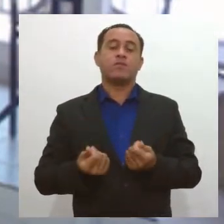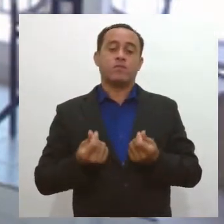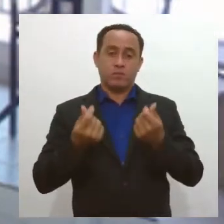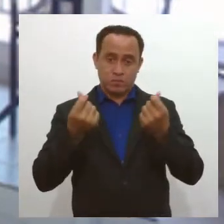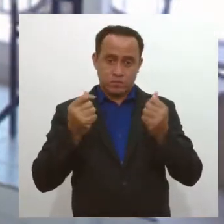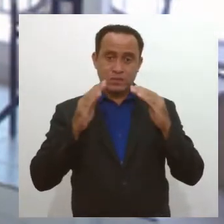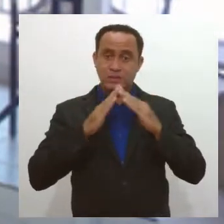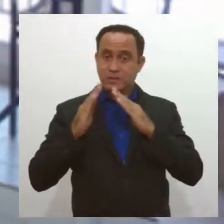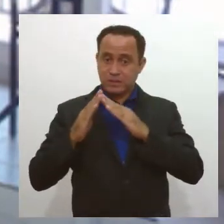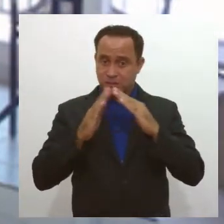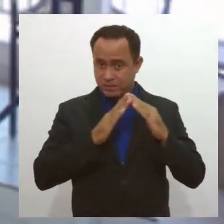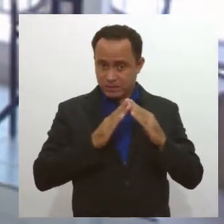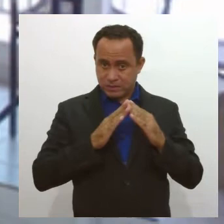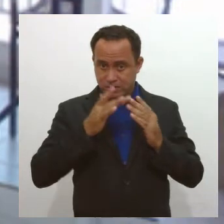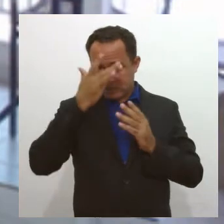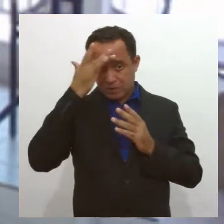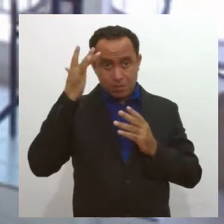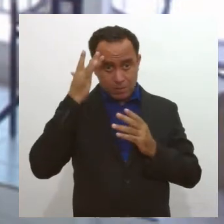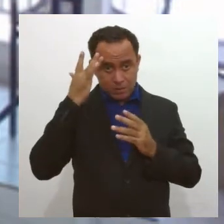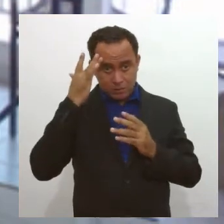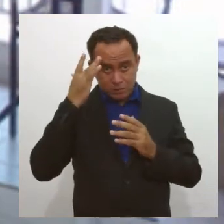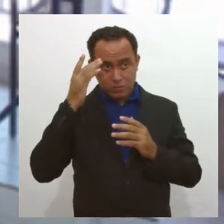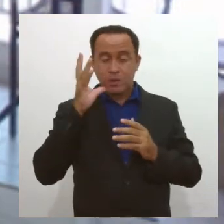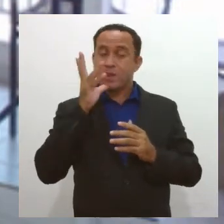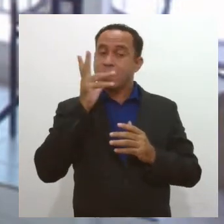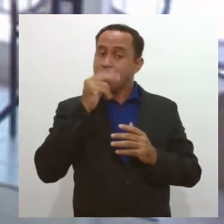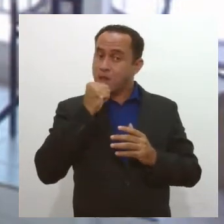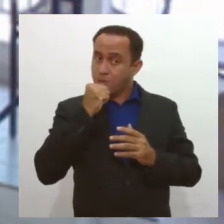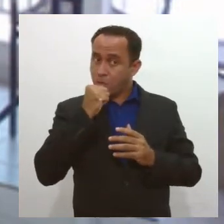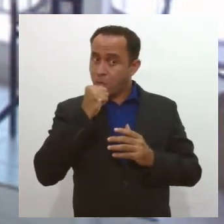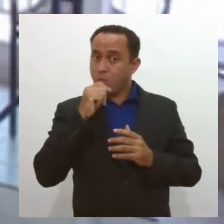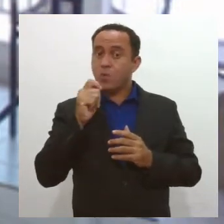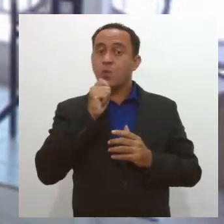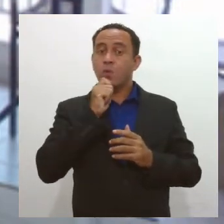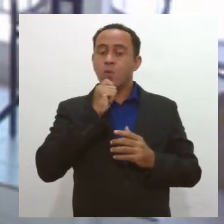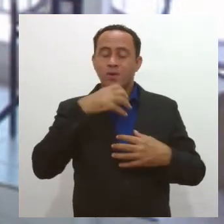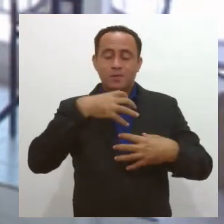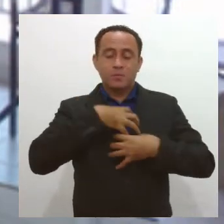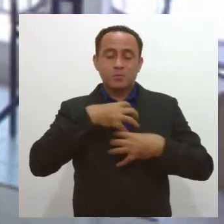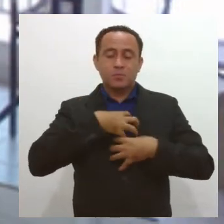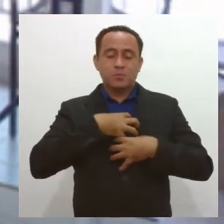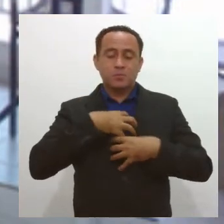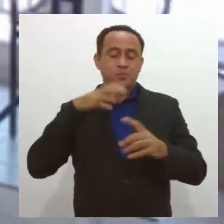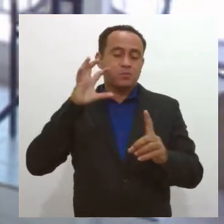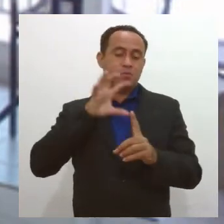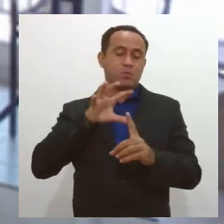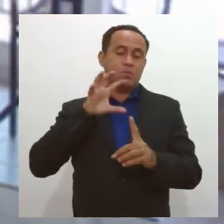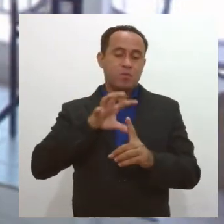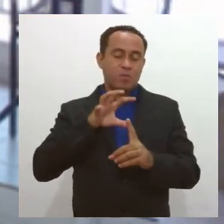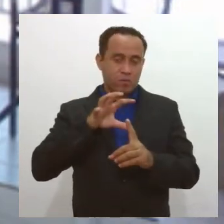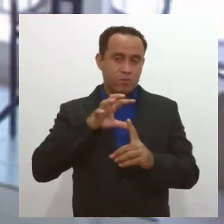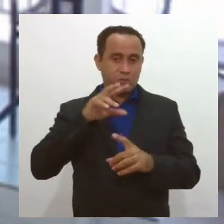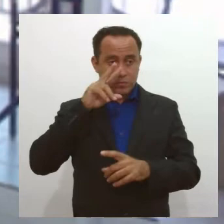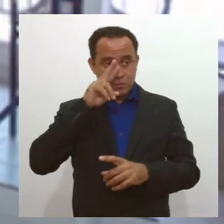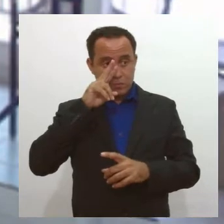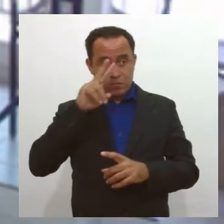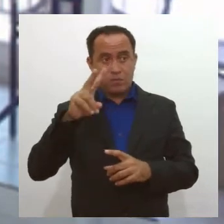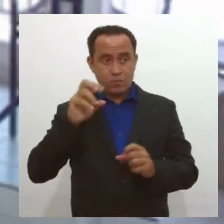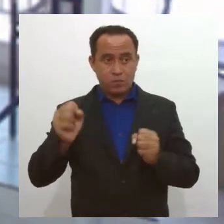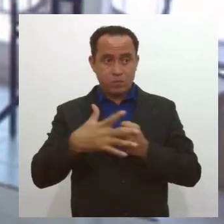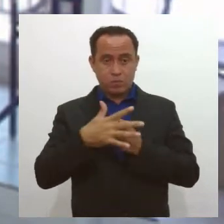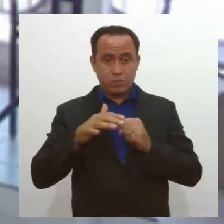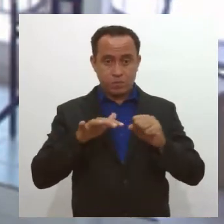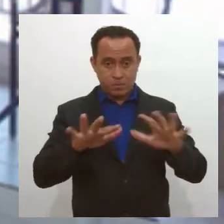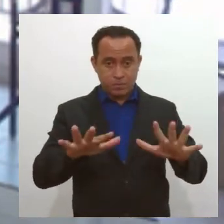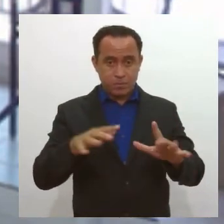da sua casa. Essa pessoa, ela demorou ou ainda não sentiu de forma muito agressiva os impactos da pandemia,